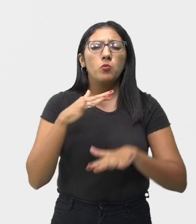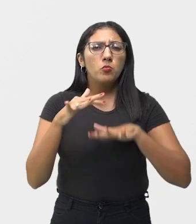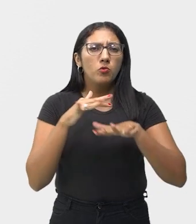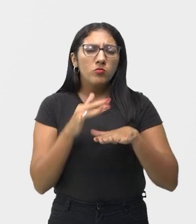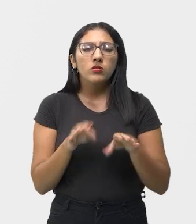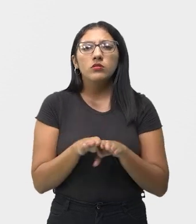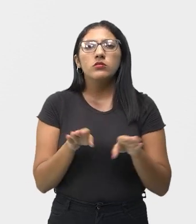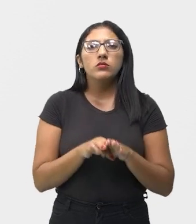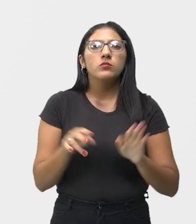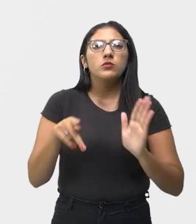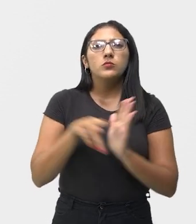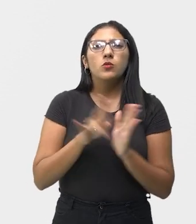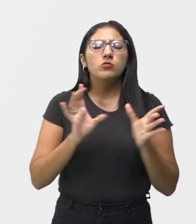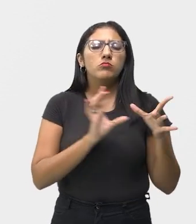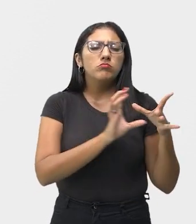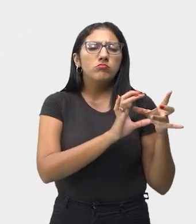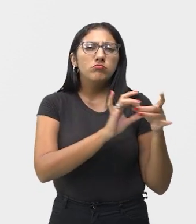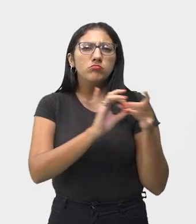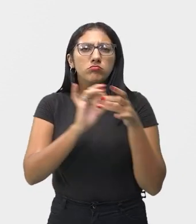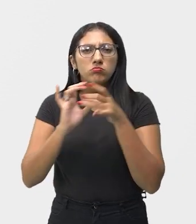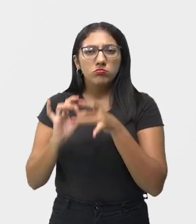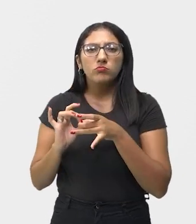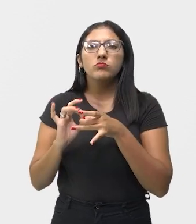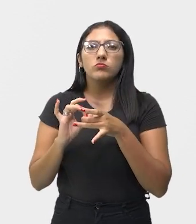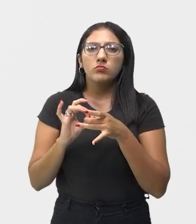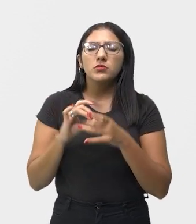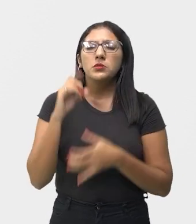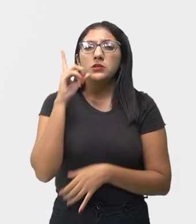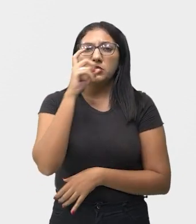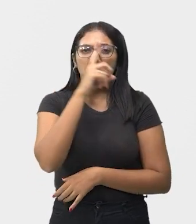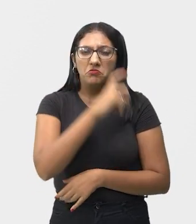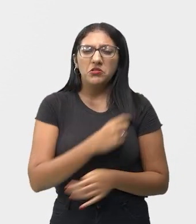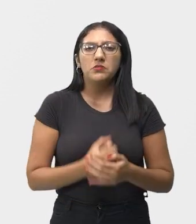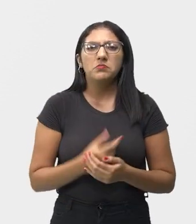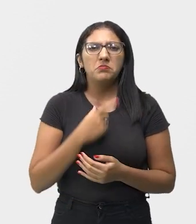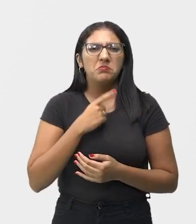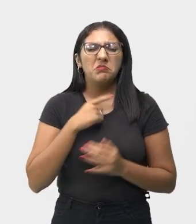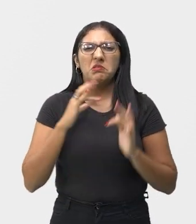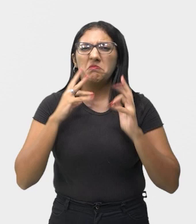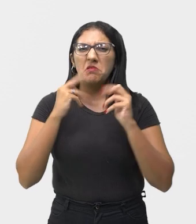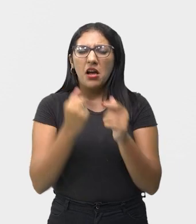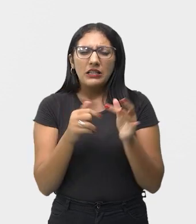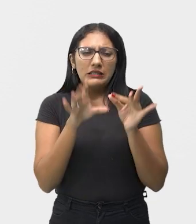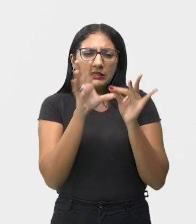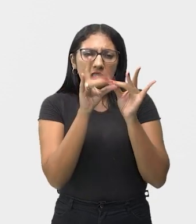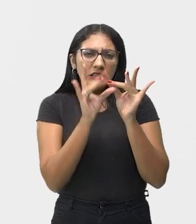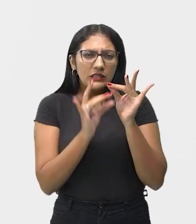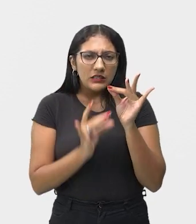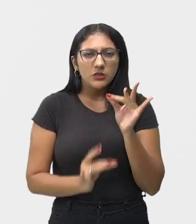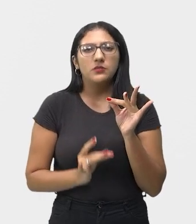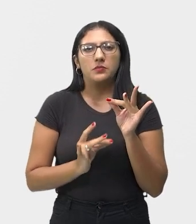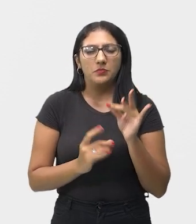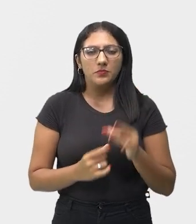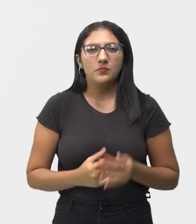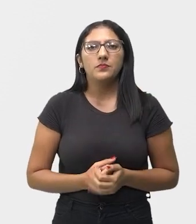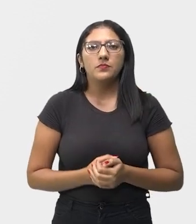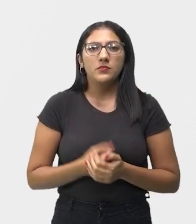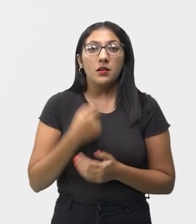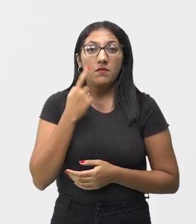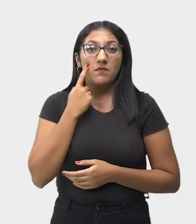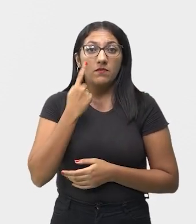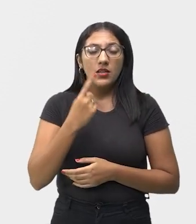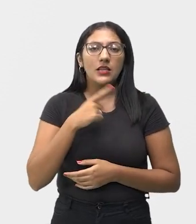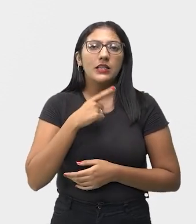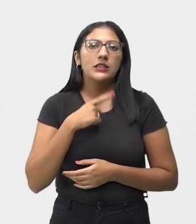e com estruturas harmônicas mais complexas, cheias de floreios e detalhes rebuscados. É uma